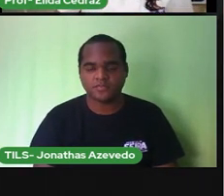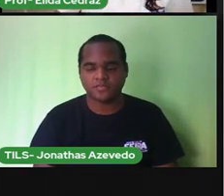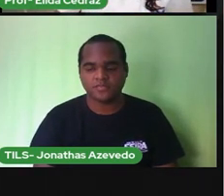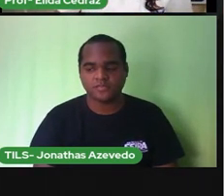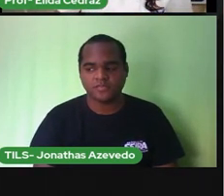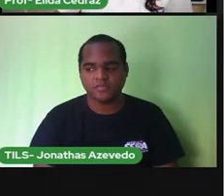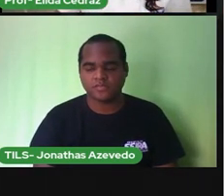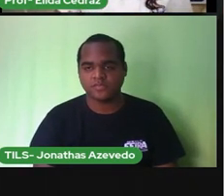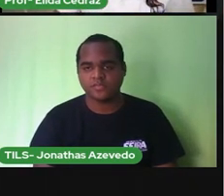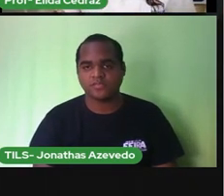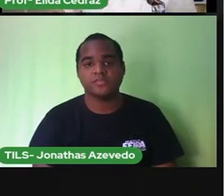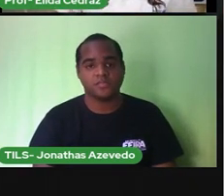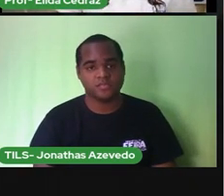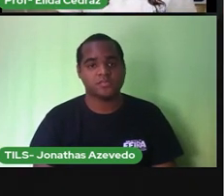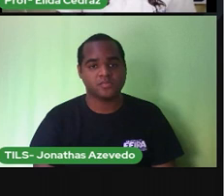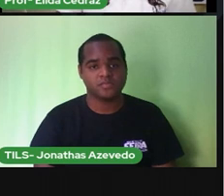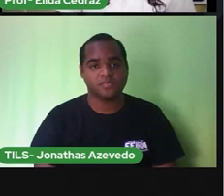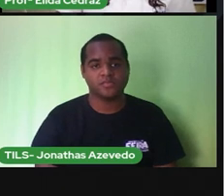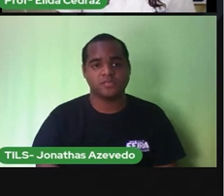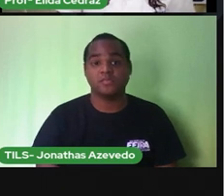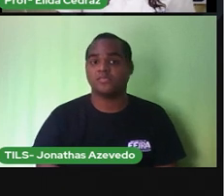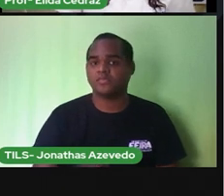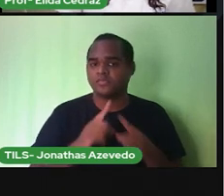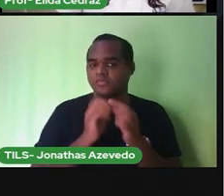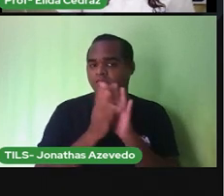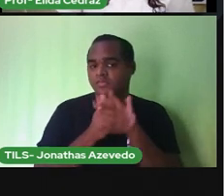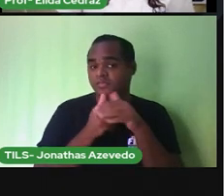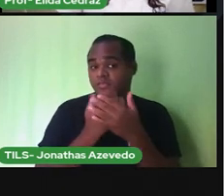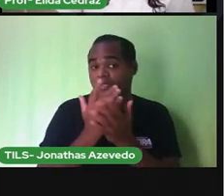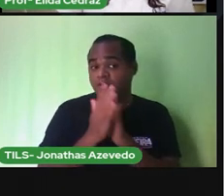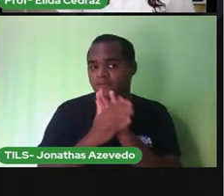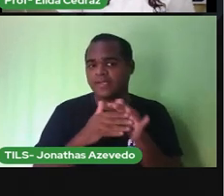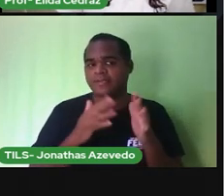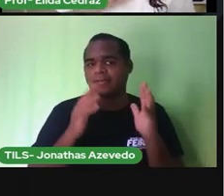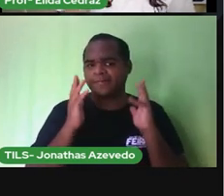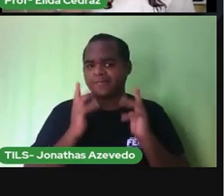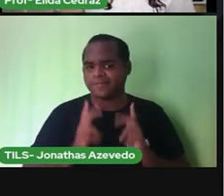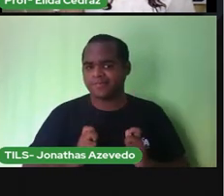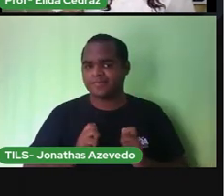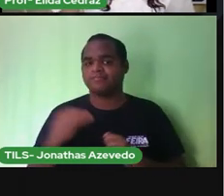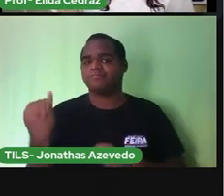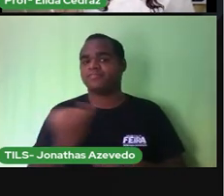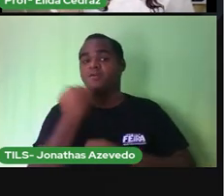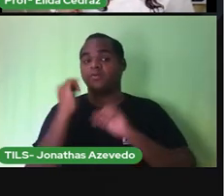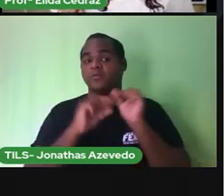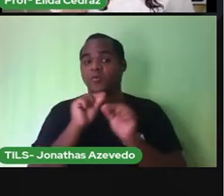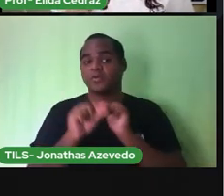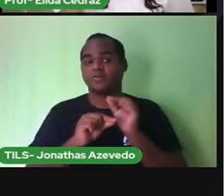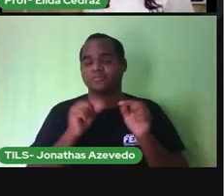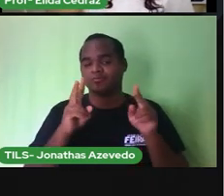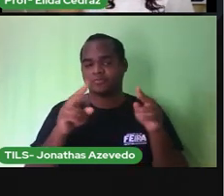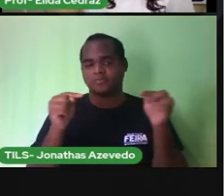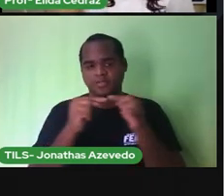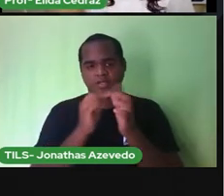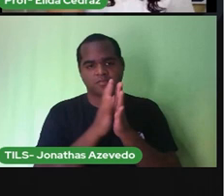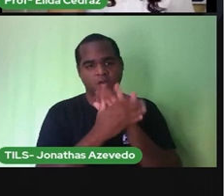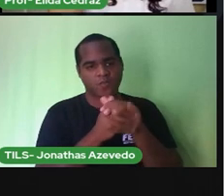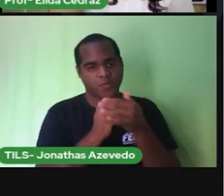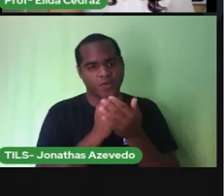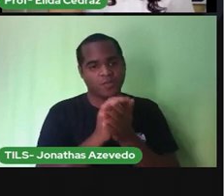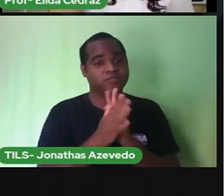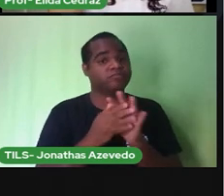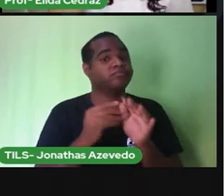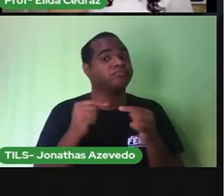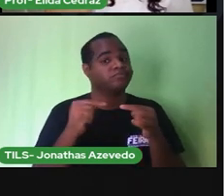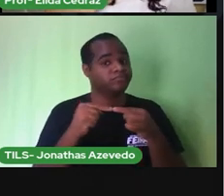O lavar as mãos, como a Pró já falou, é importante. A Pró tá sempre falando do lavar as mãos porque